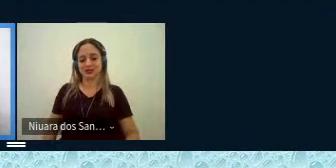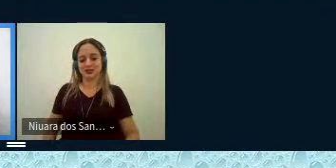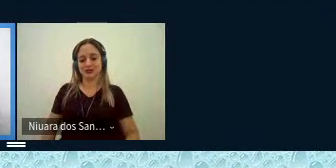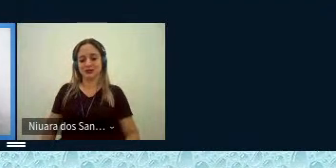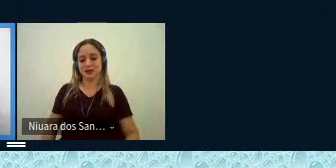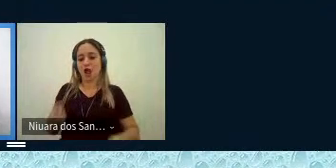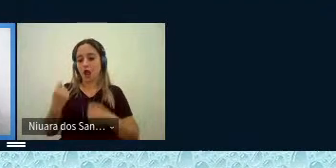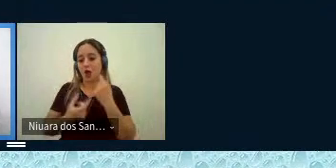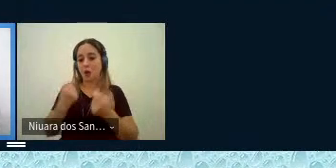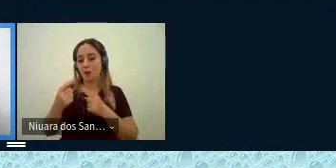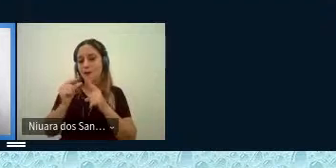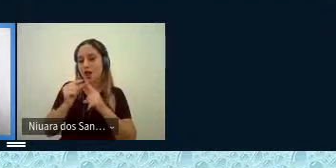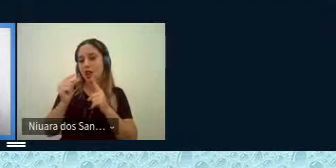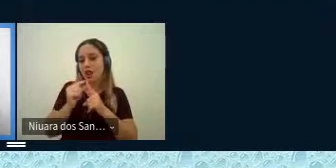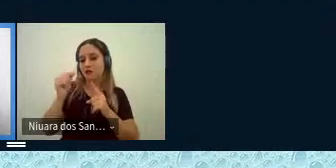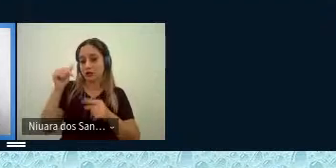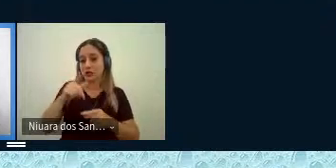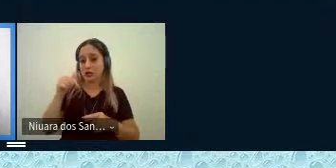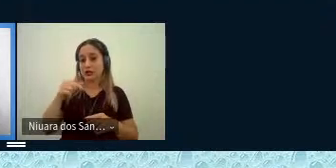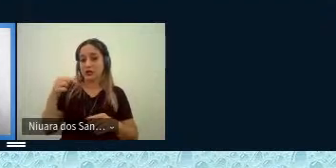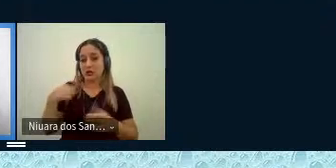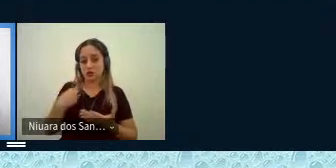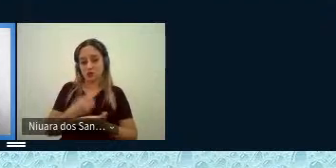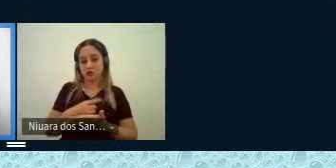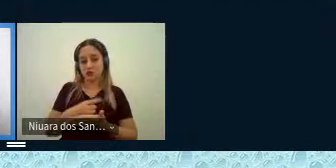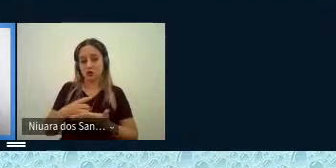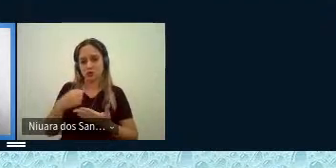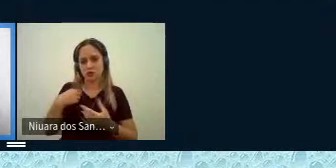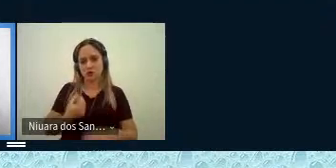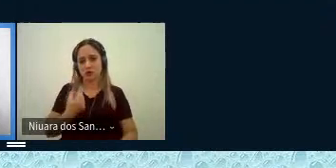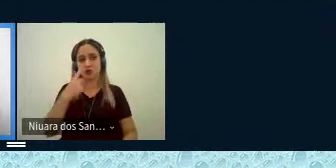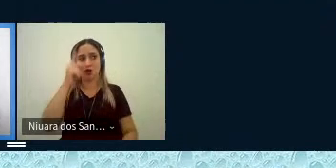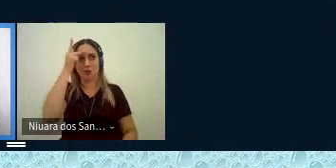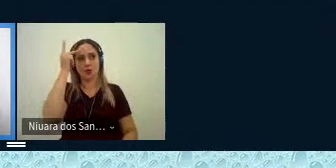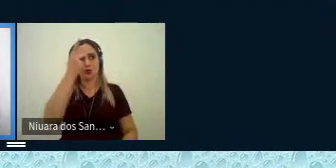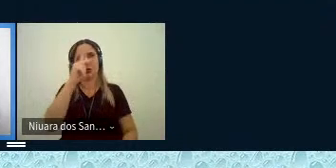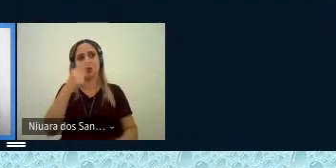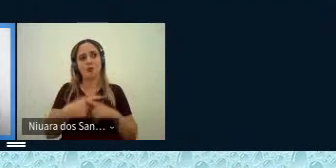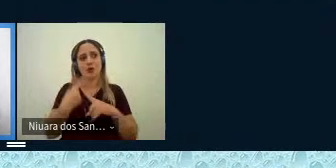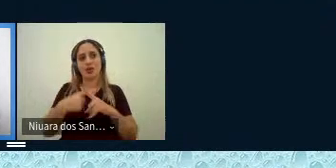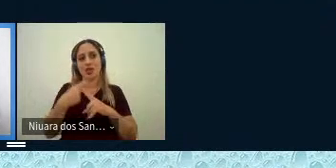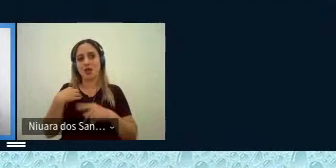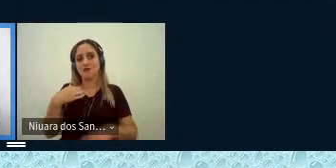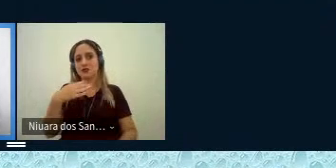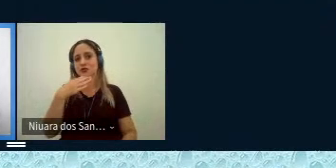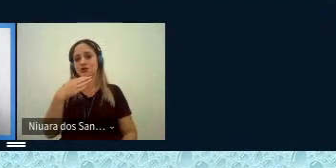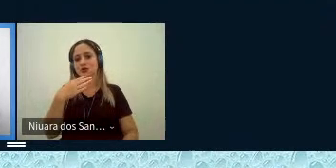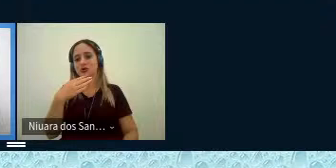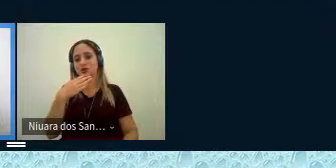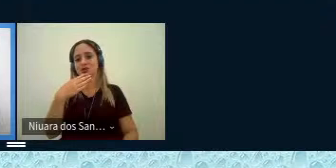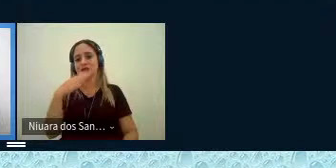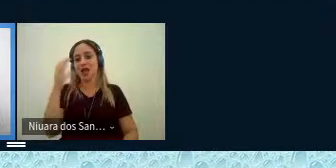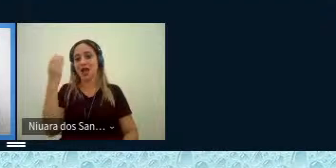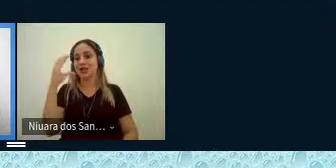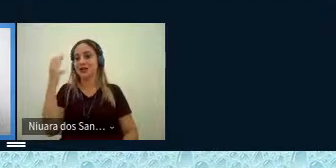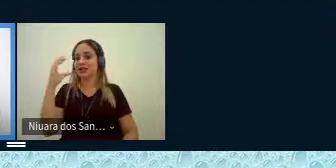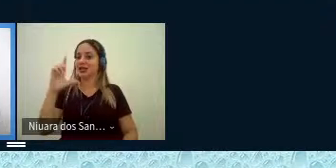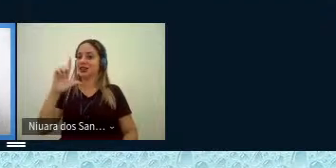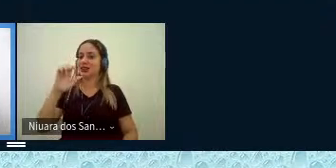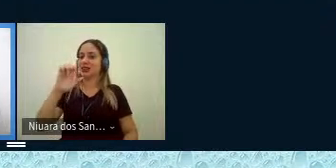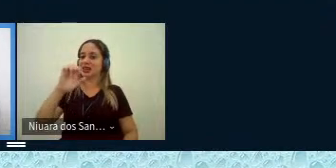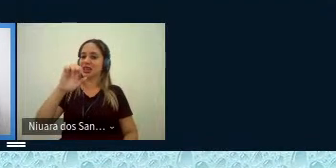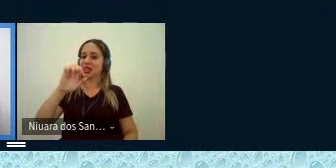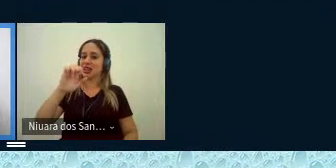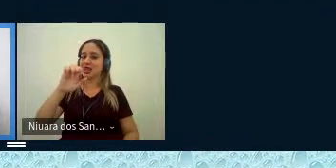lexias do meu vocabulário elas eram estranhas aos outros porque eu fui conhecer a ciência da lexicografia no